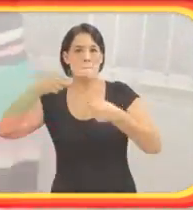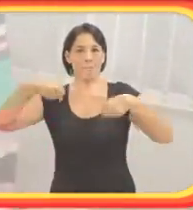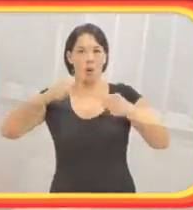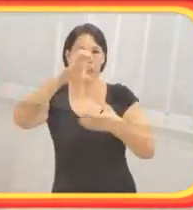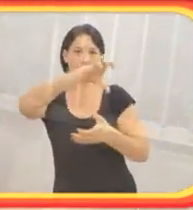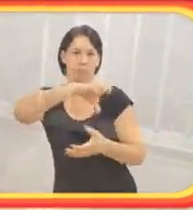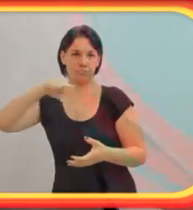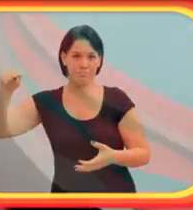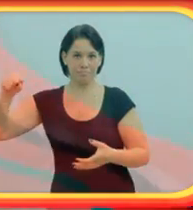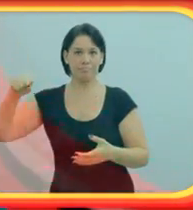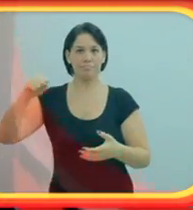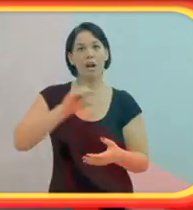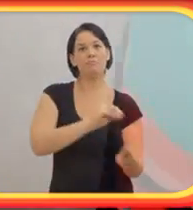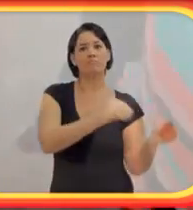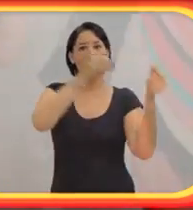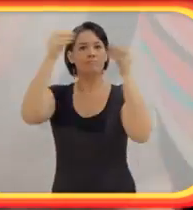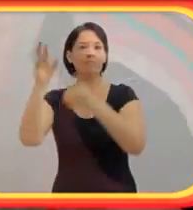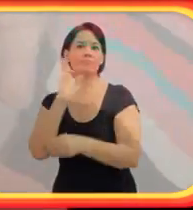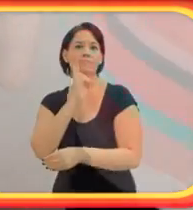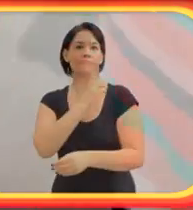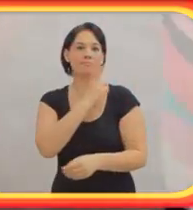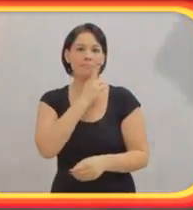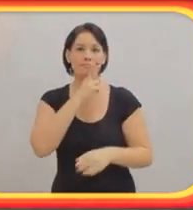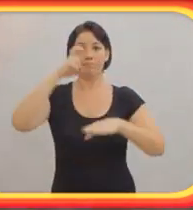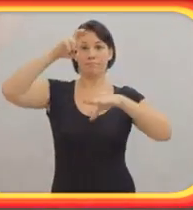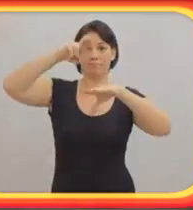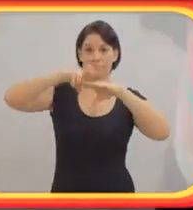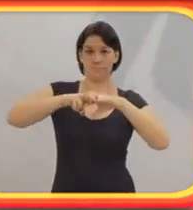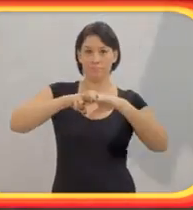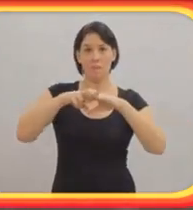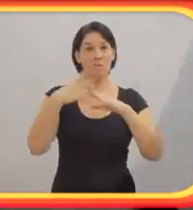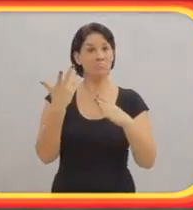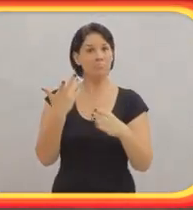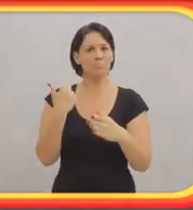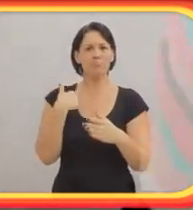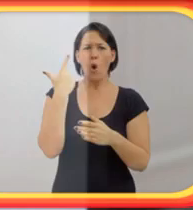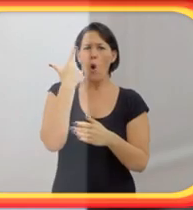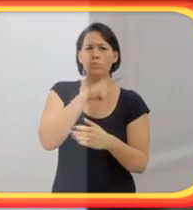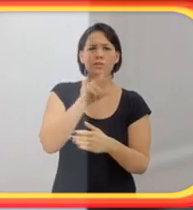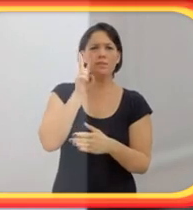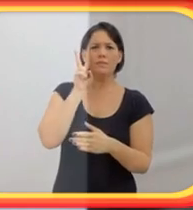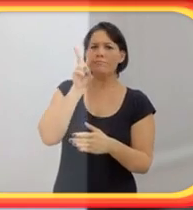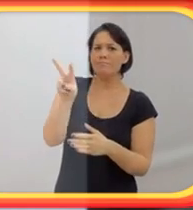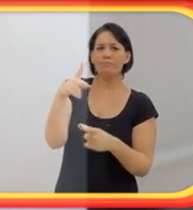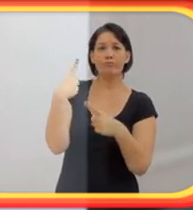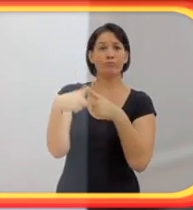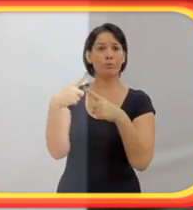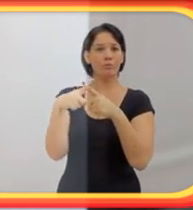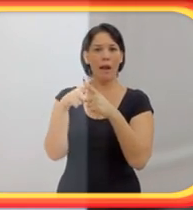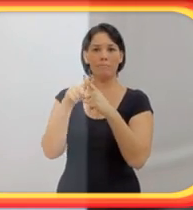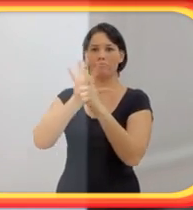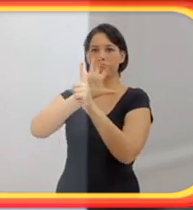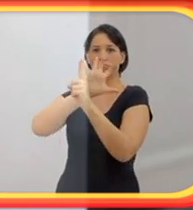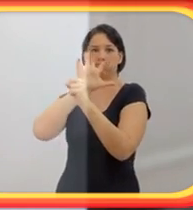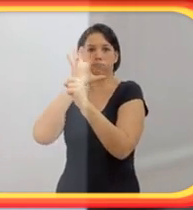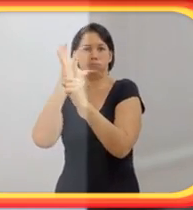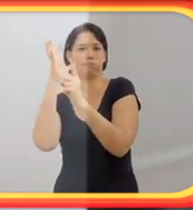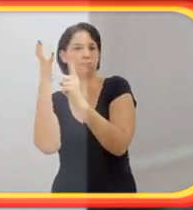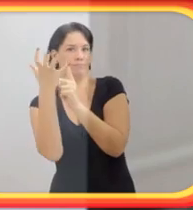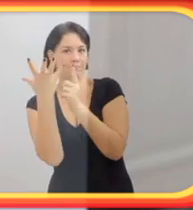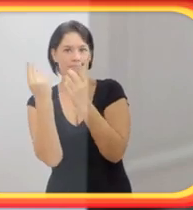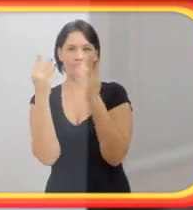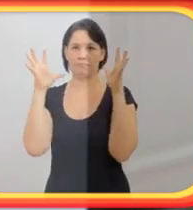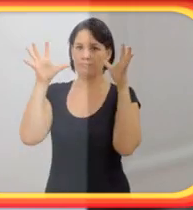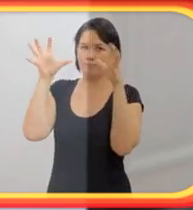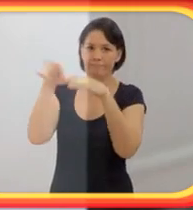Eduardo no refeitório, em cima da mesa do refeitório. E eu achava interessante que ele tinha muitos amigos e as pessoas que estavam